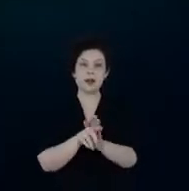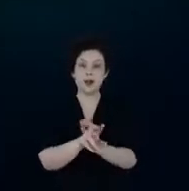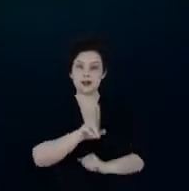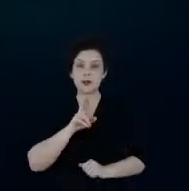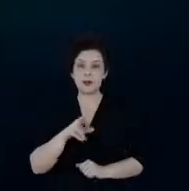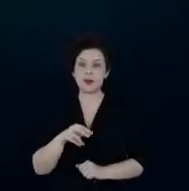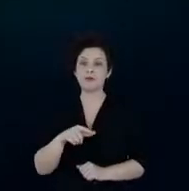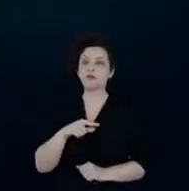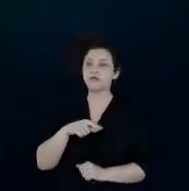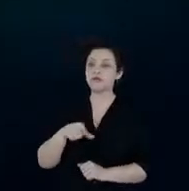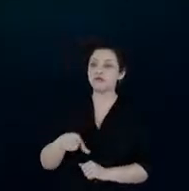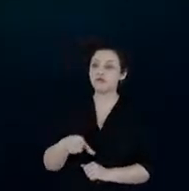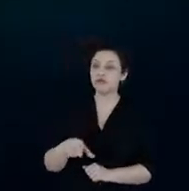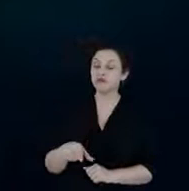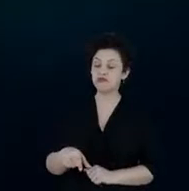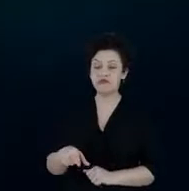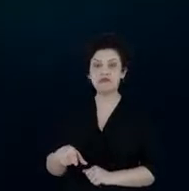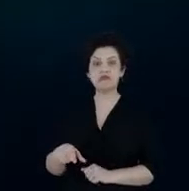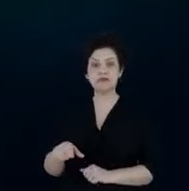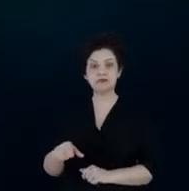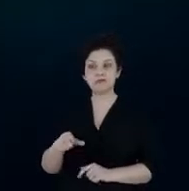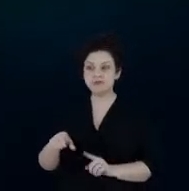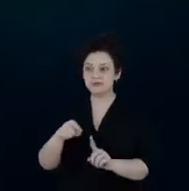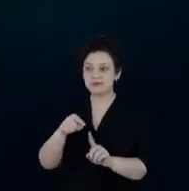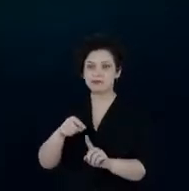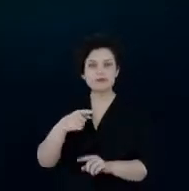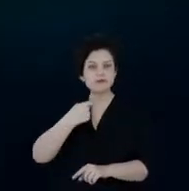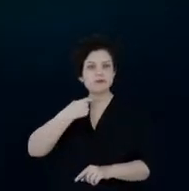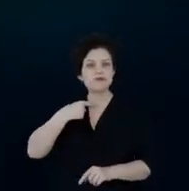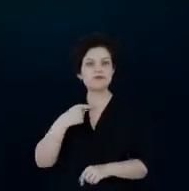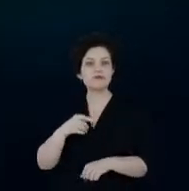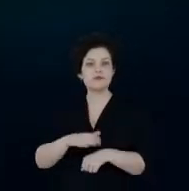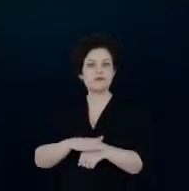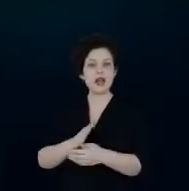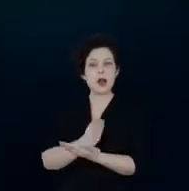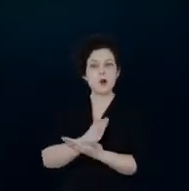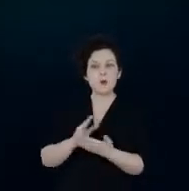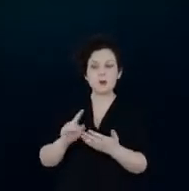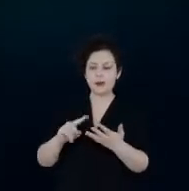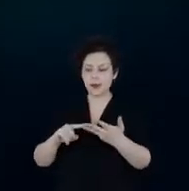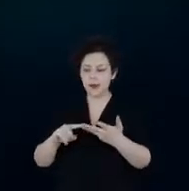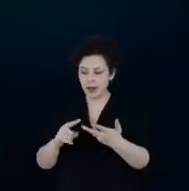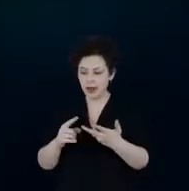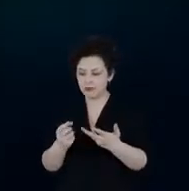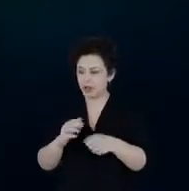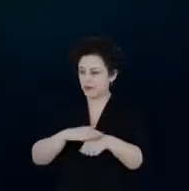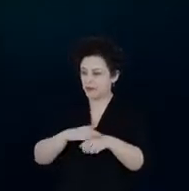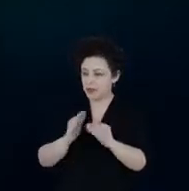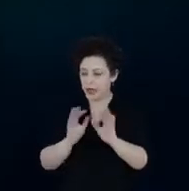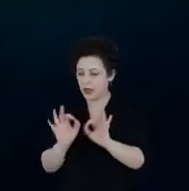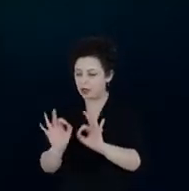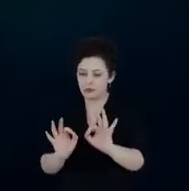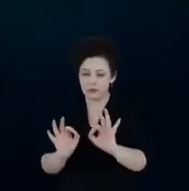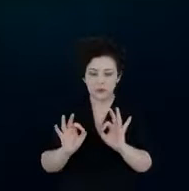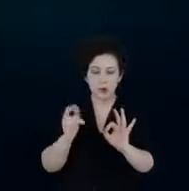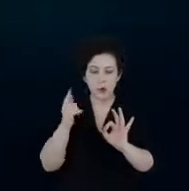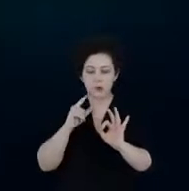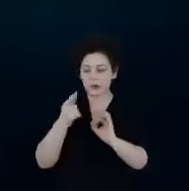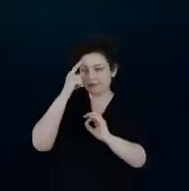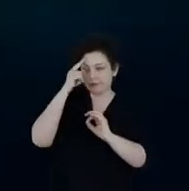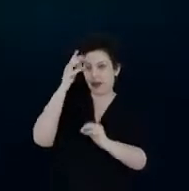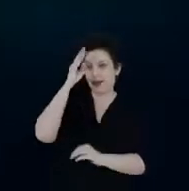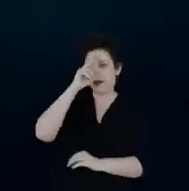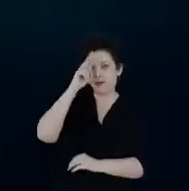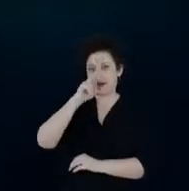intenção e também executaram, pelo menos, alguma ação para poder reduzir o consumo na sua residência.